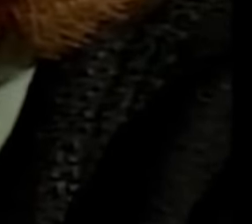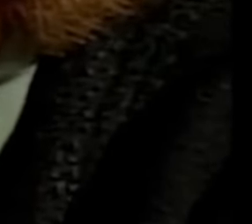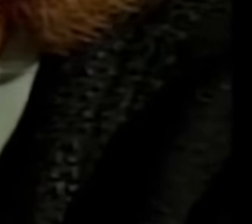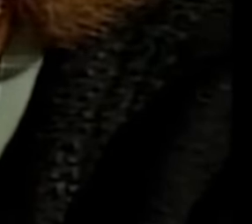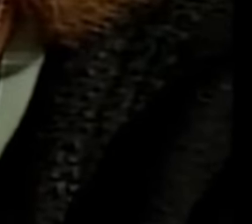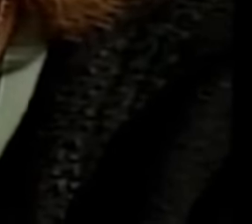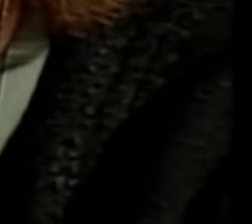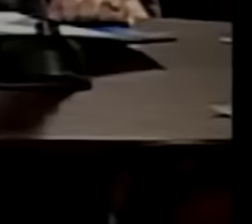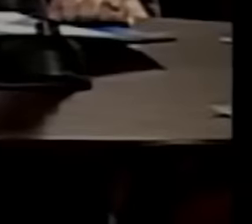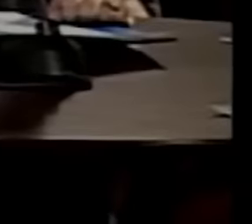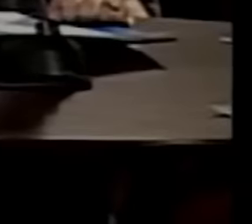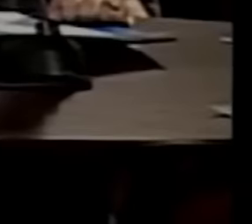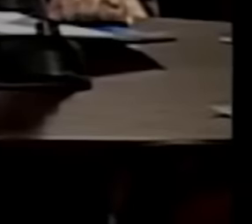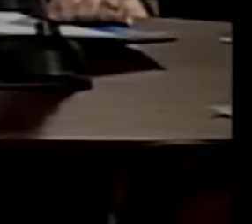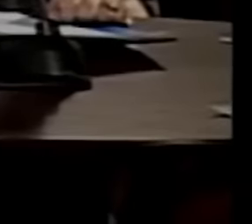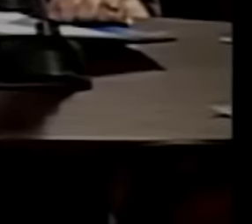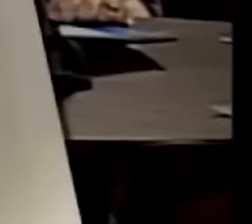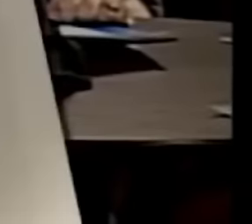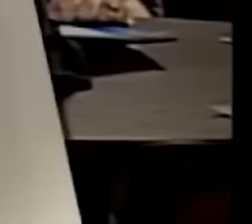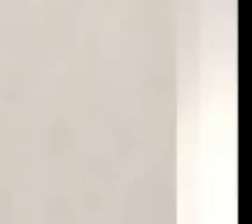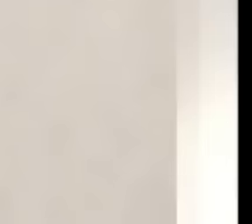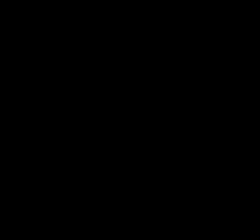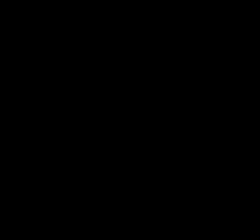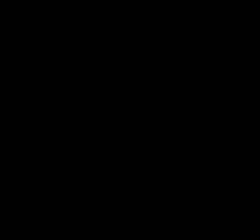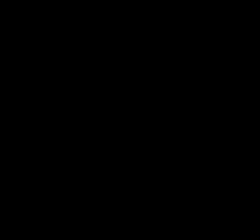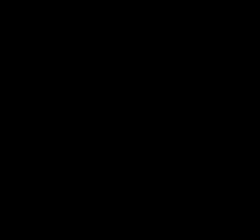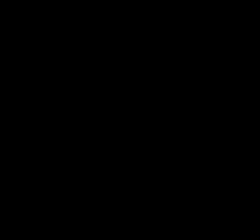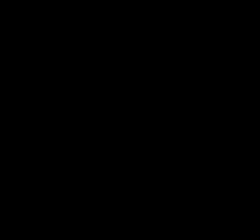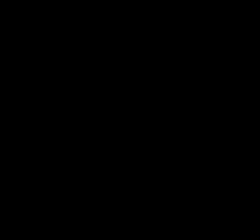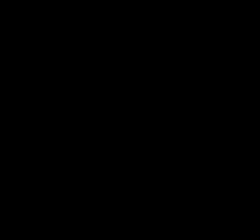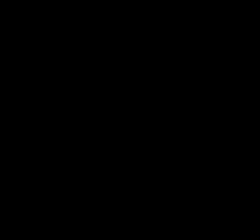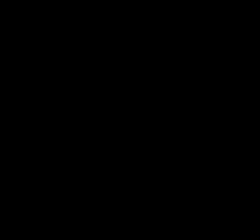ativação senão não desenvolve